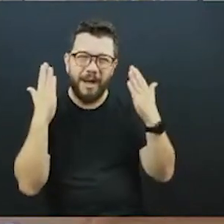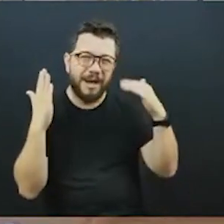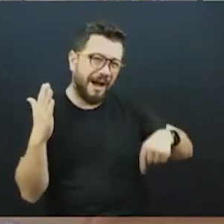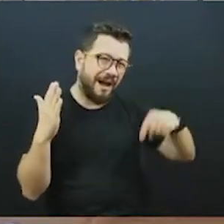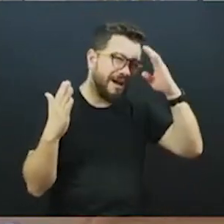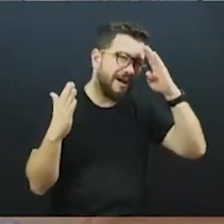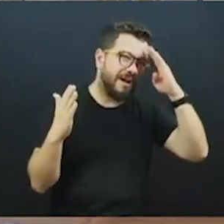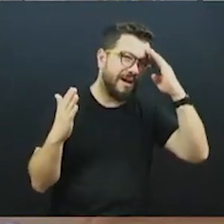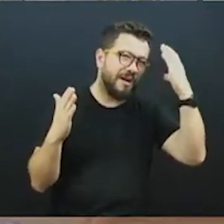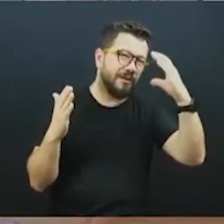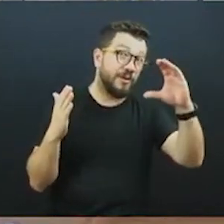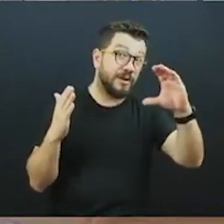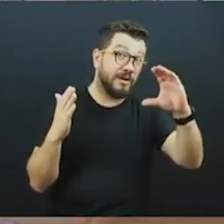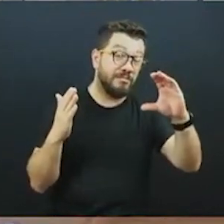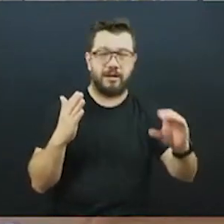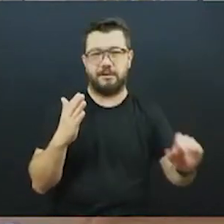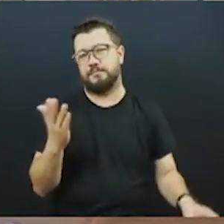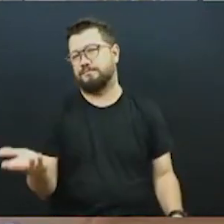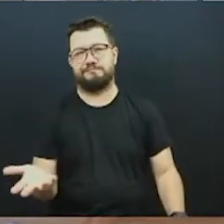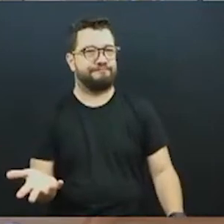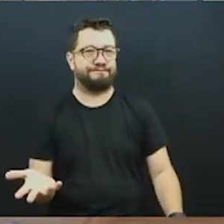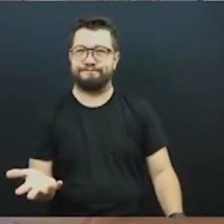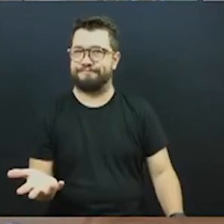acho irresponsabilidade dizer que o transporte de Curitiba